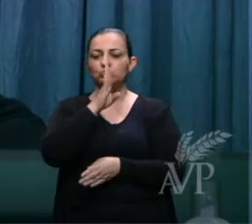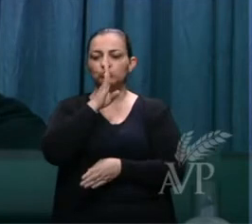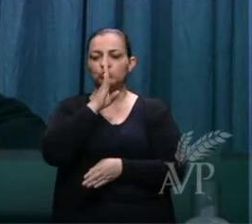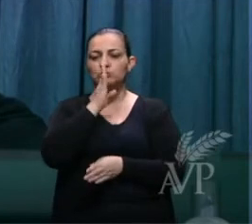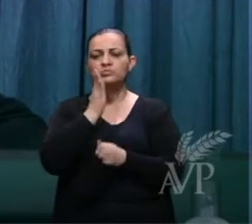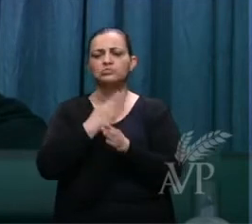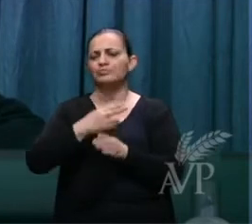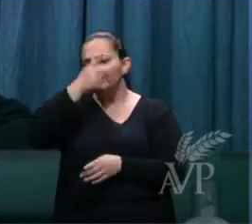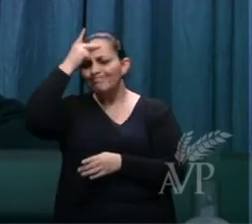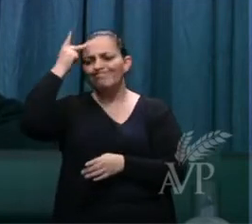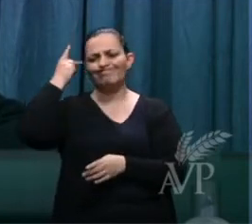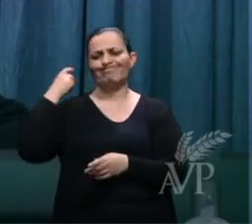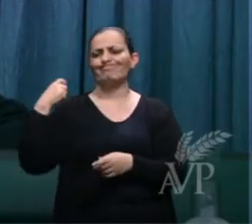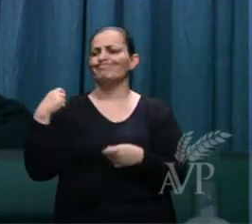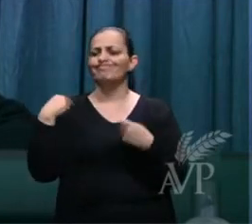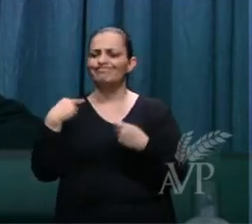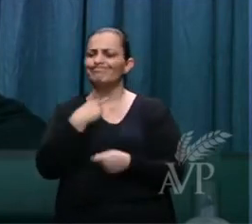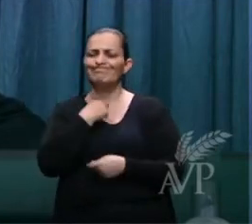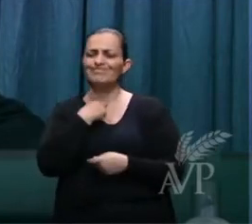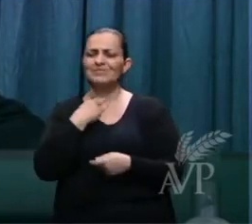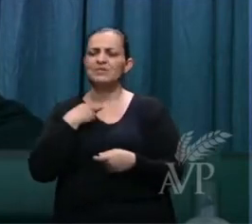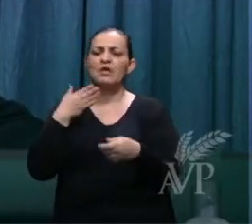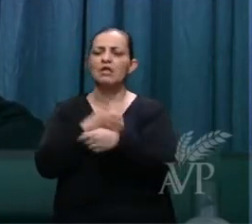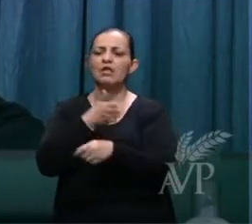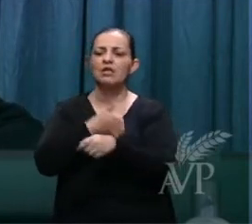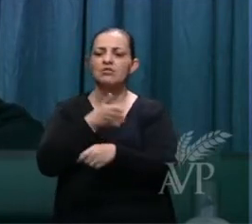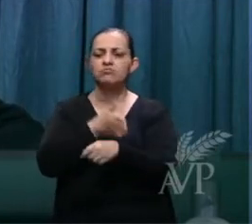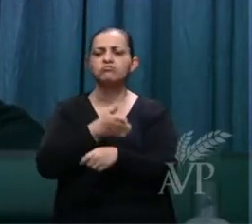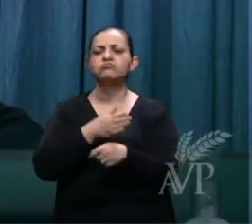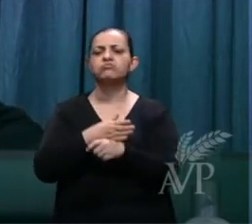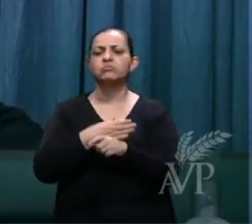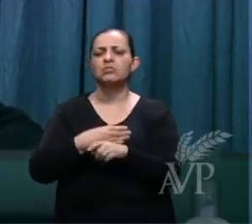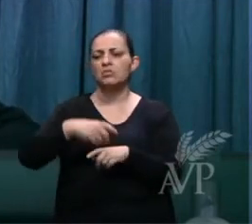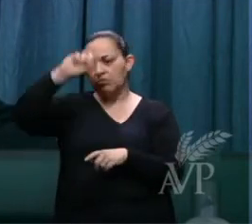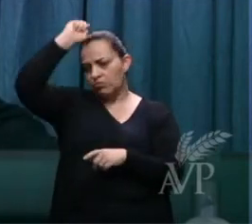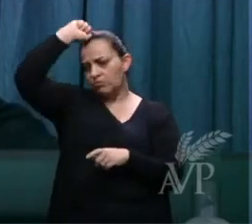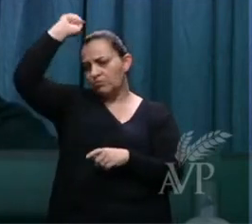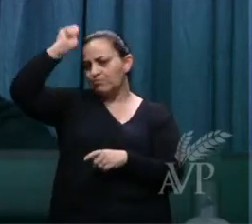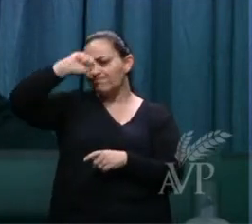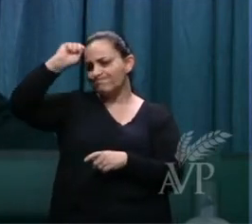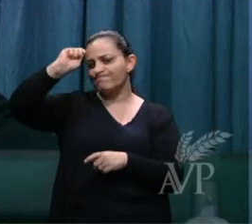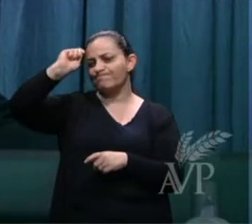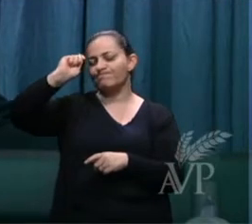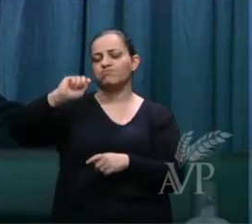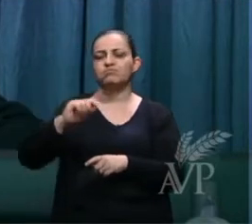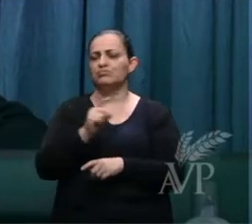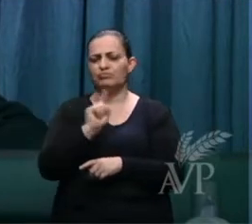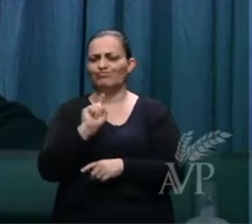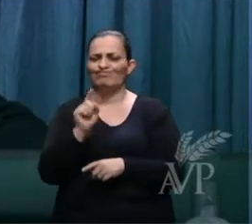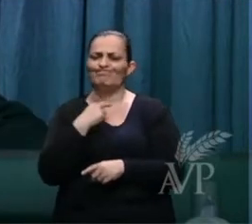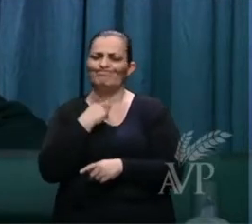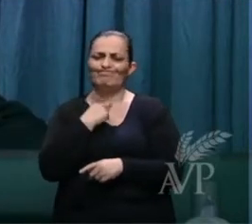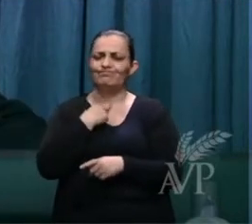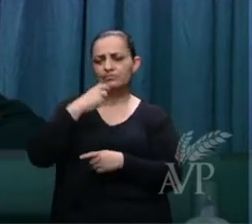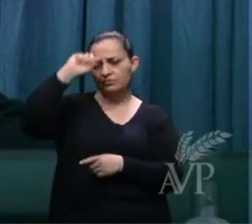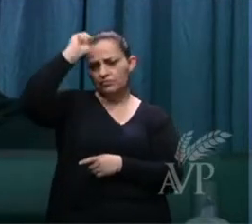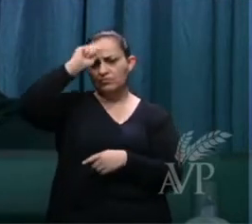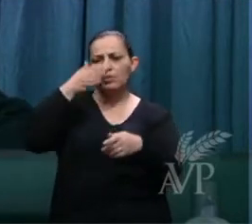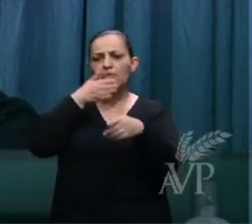E ninguém deve entrar dentro da igreja estando de boné. Entende? De boné.